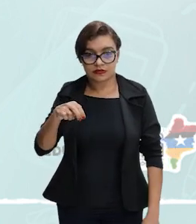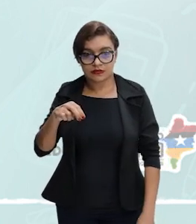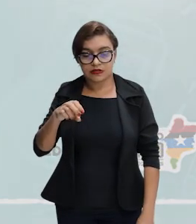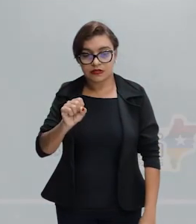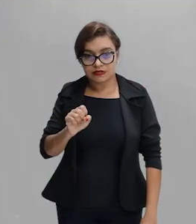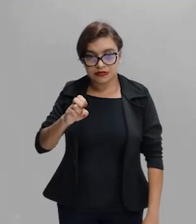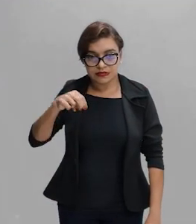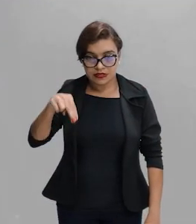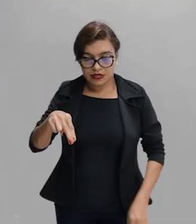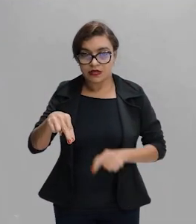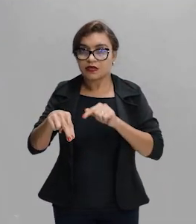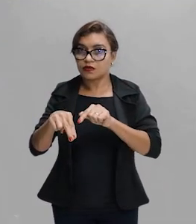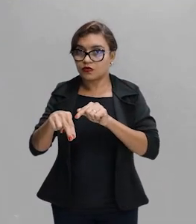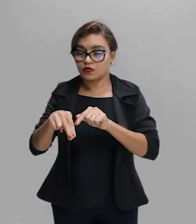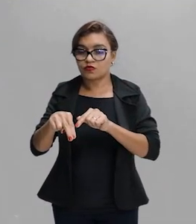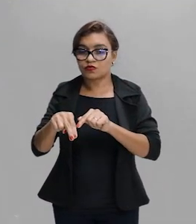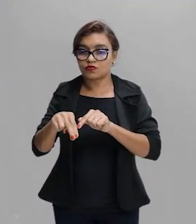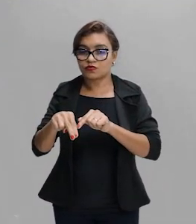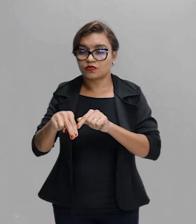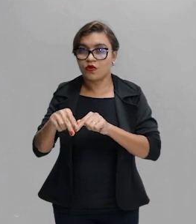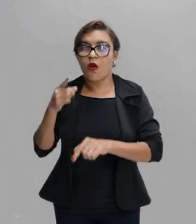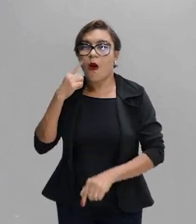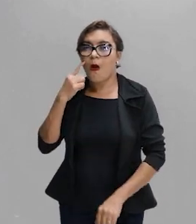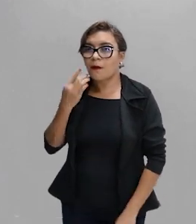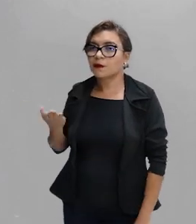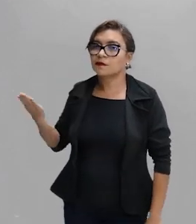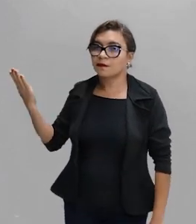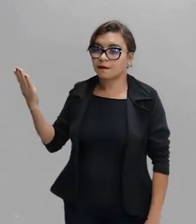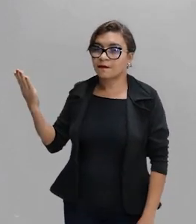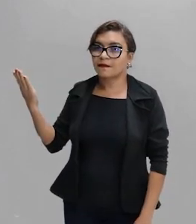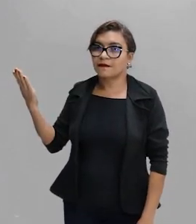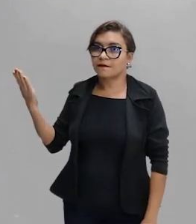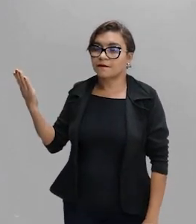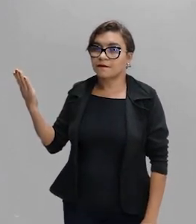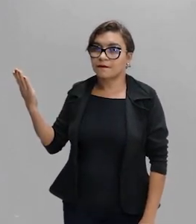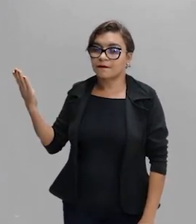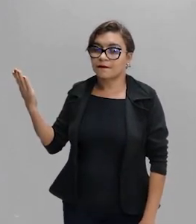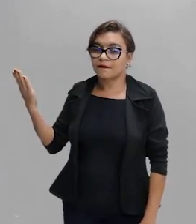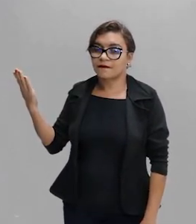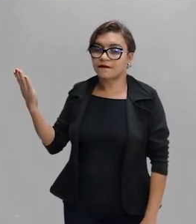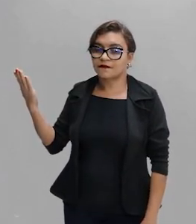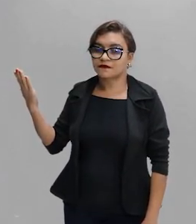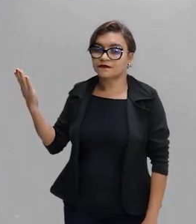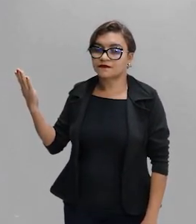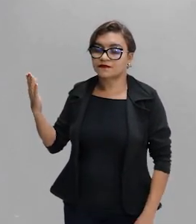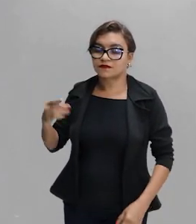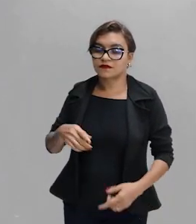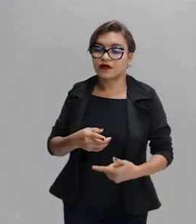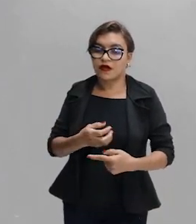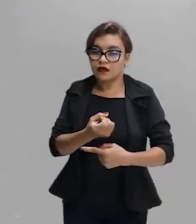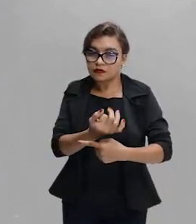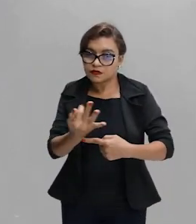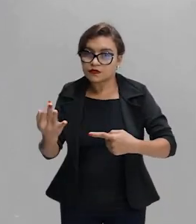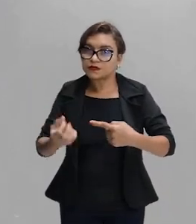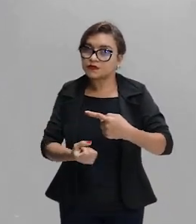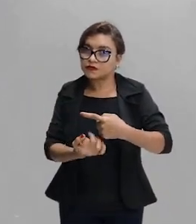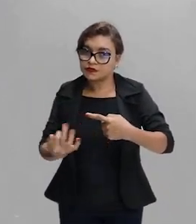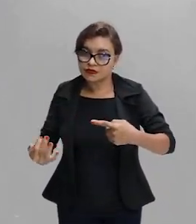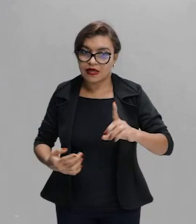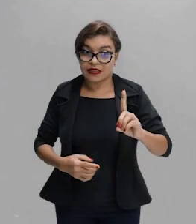de incidência e o ângulo de refração dividido pelo cosseno do ângulo de refração. Então,